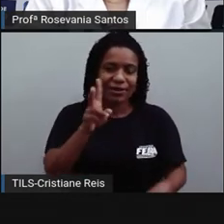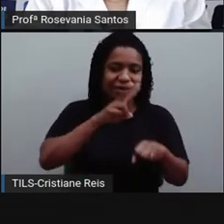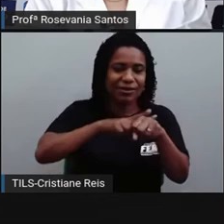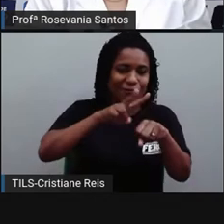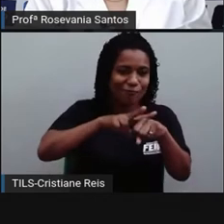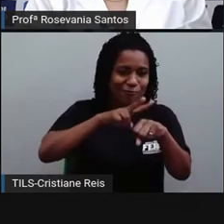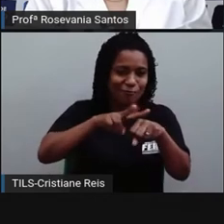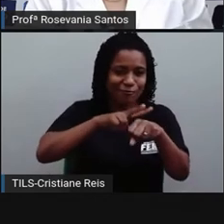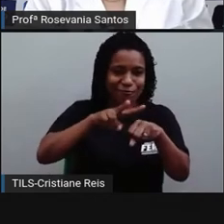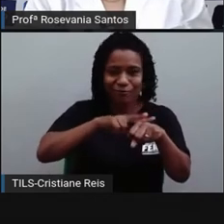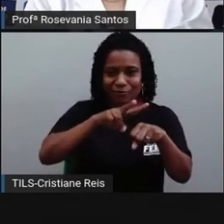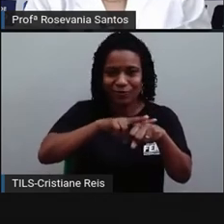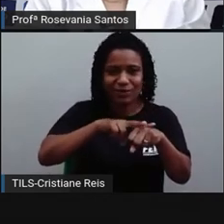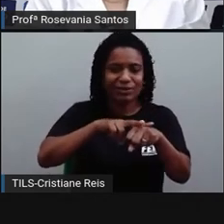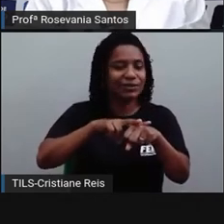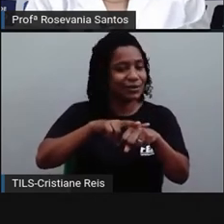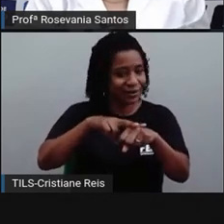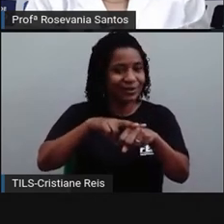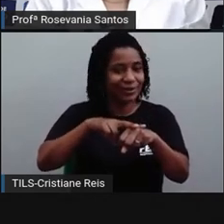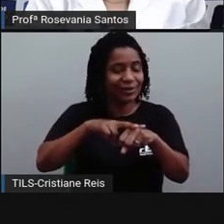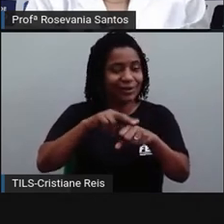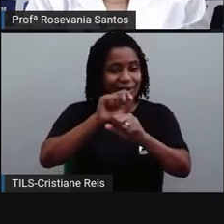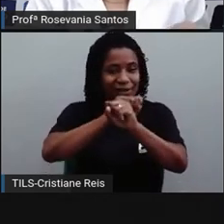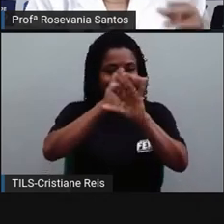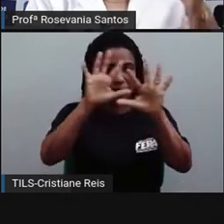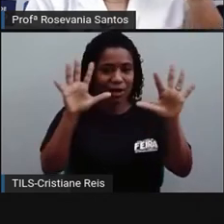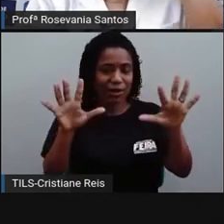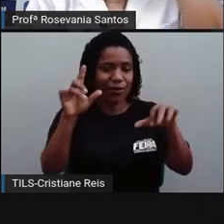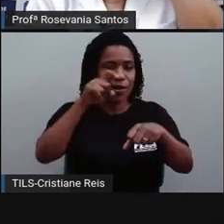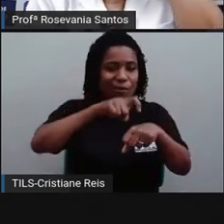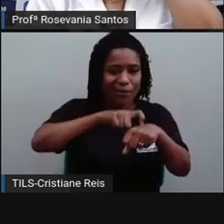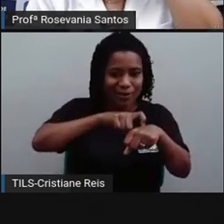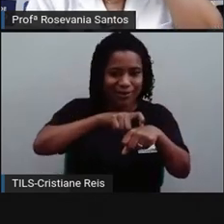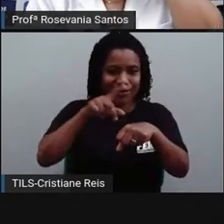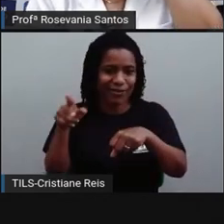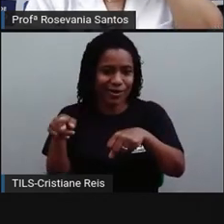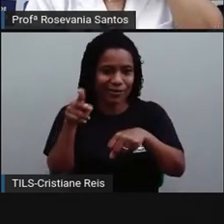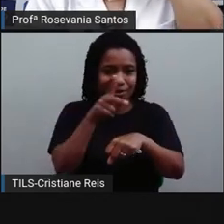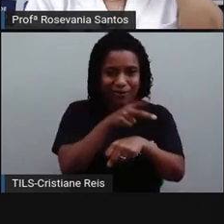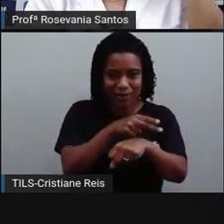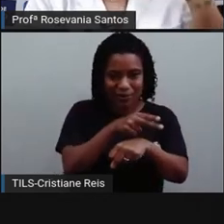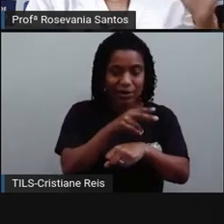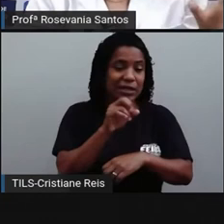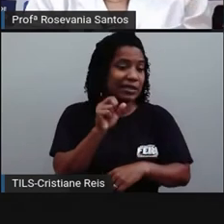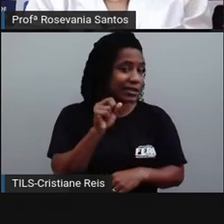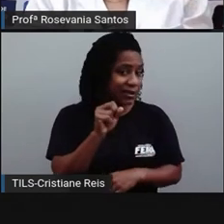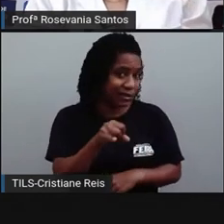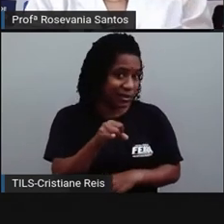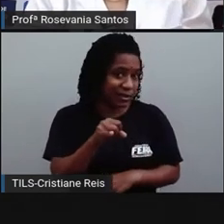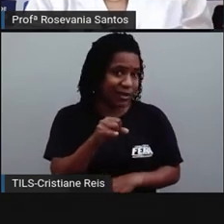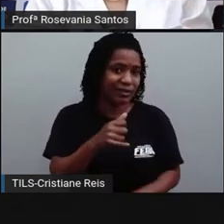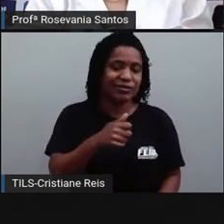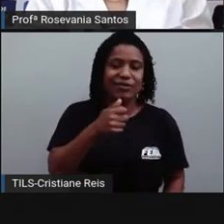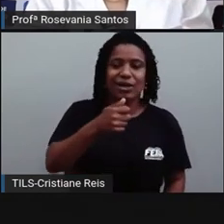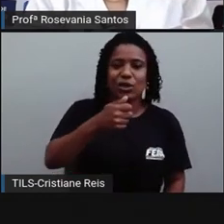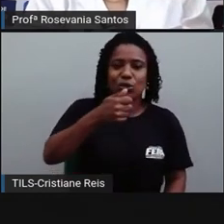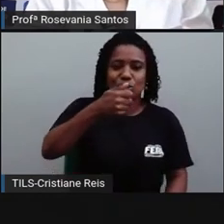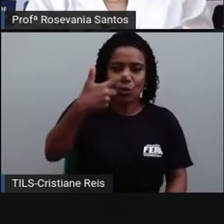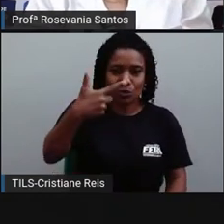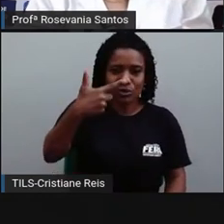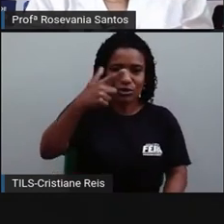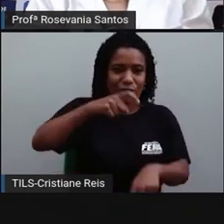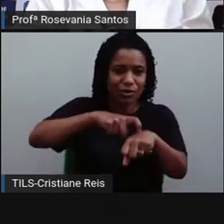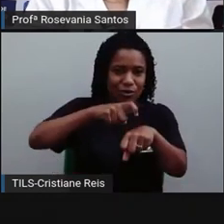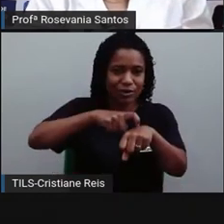claro, é exatamente a mesma hora. Se aqui, por exemplo, estiver marcando 12 horas, vai ser 12